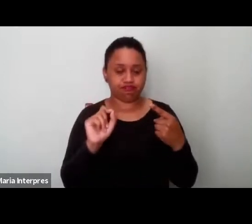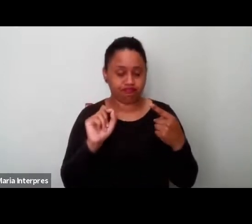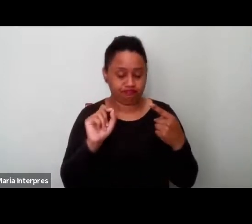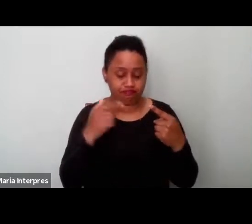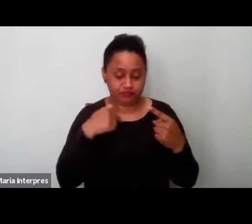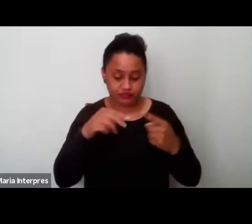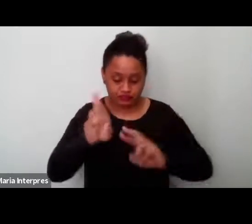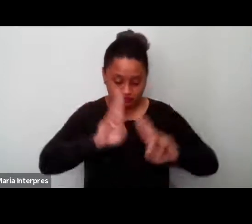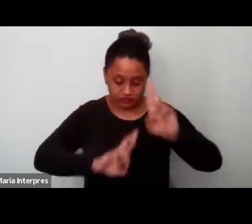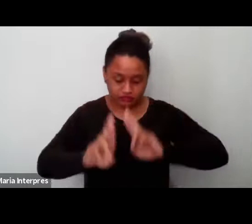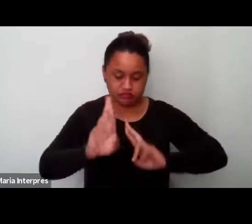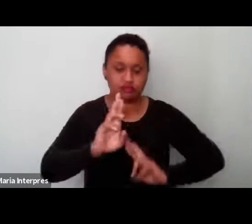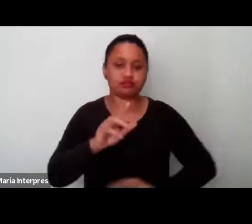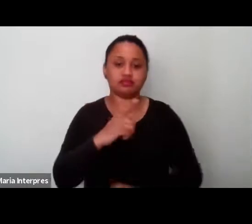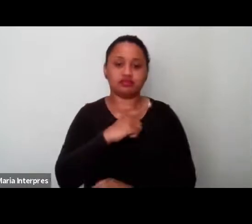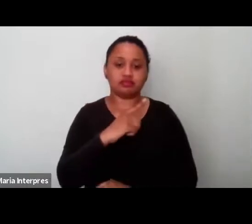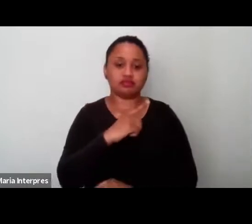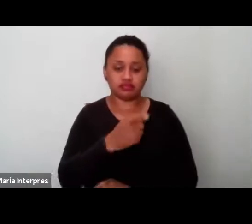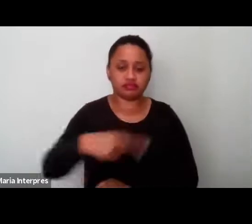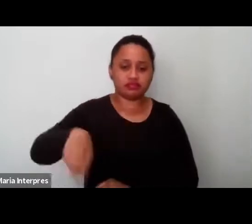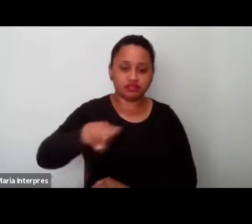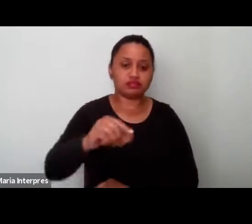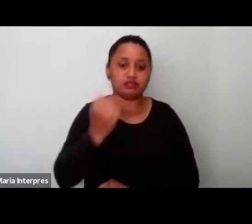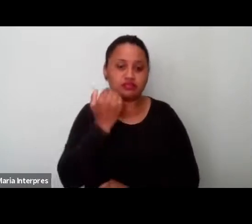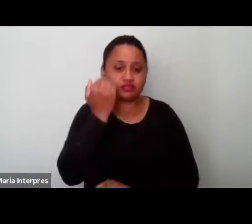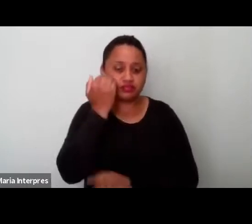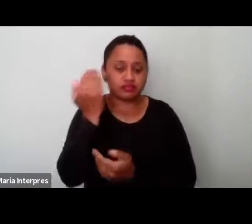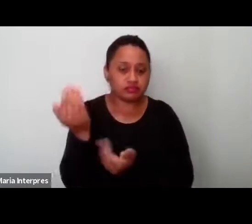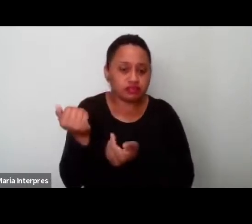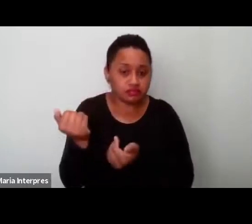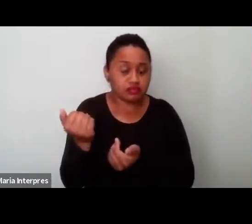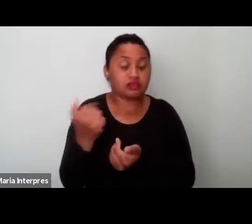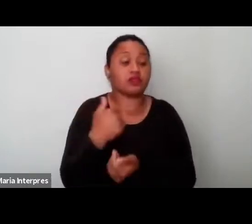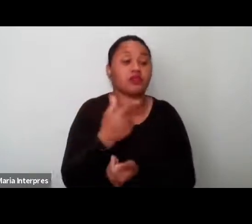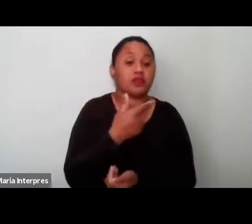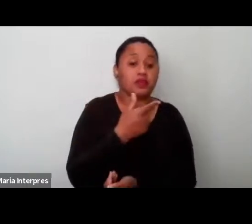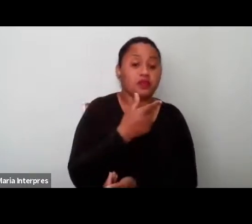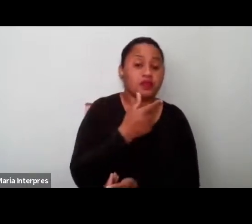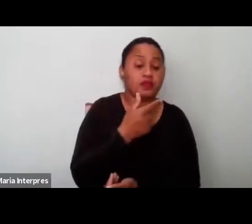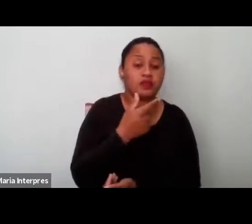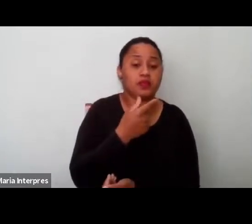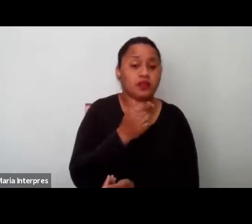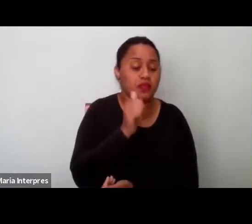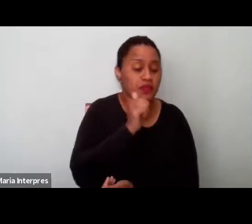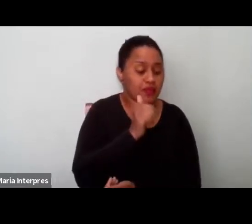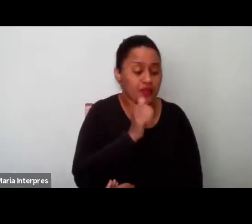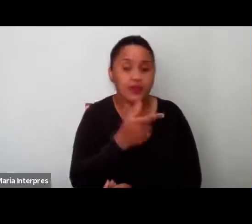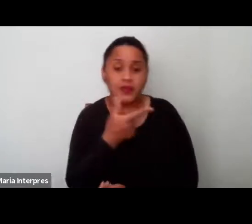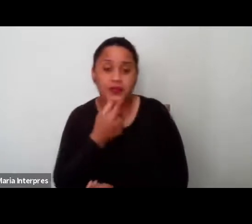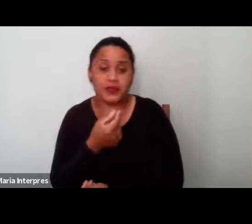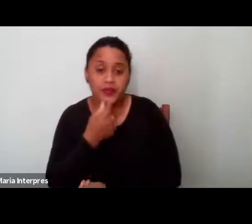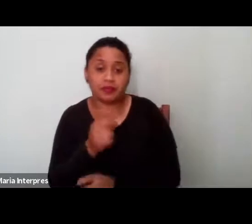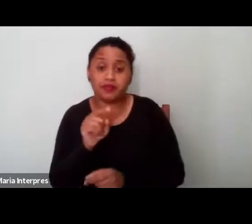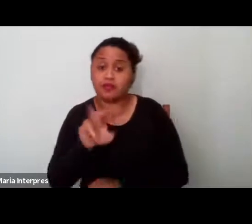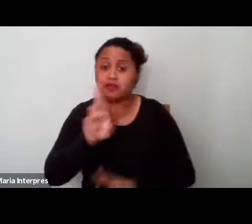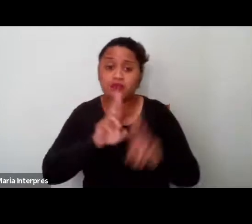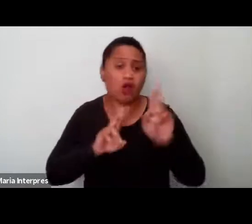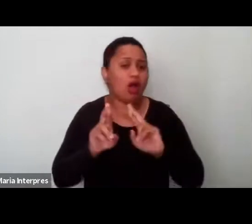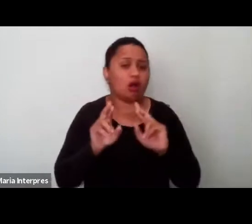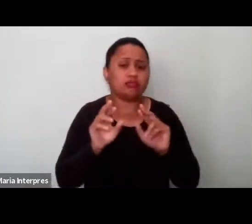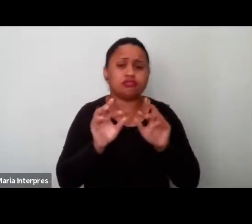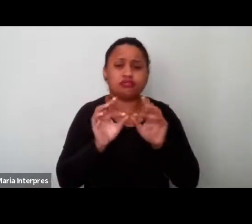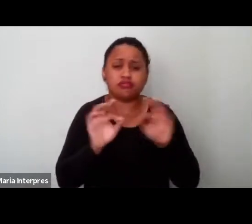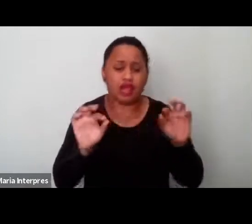respostas dadas pelos adolescentes, tanto do sexo feminino, quanto do sexo masculino, foram respostas muito curtas,